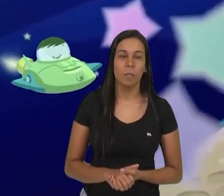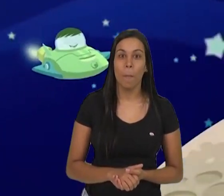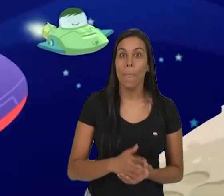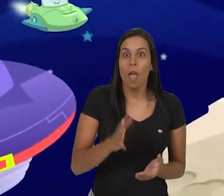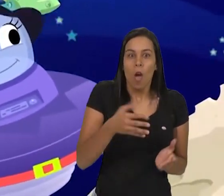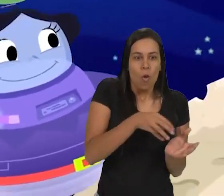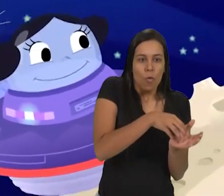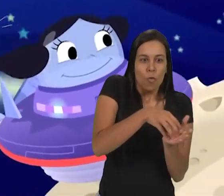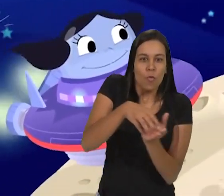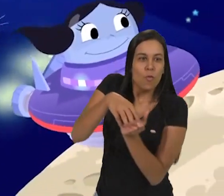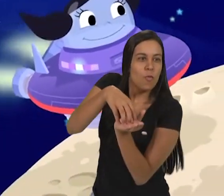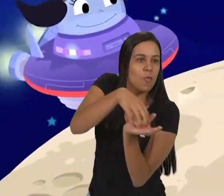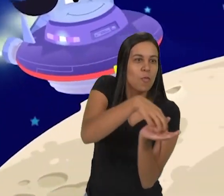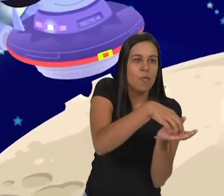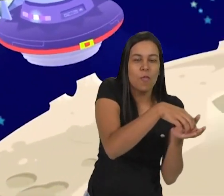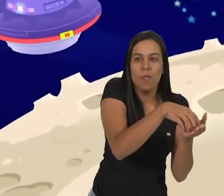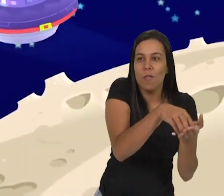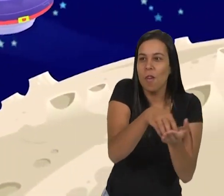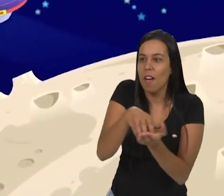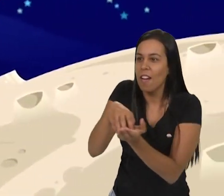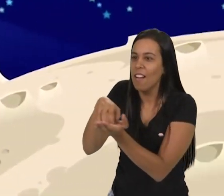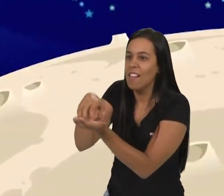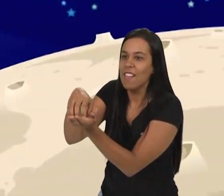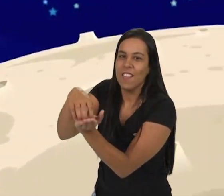Somos naves espaciais!